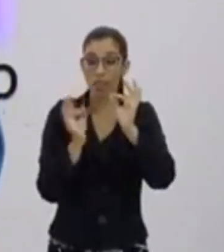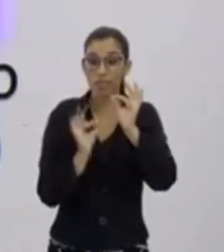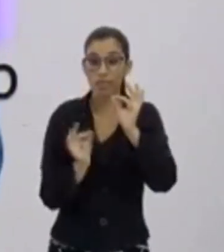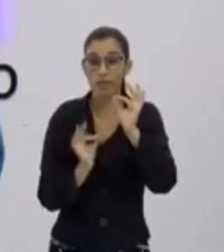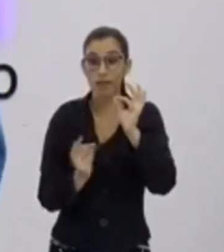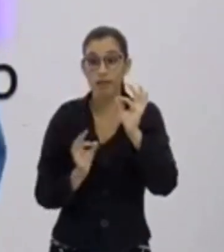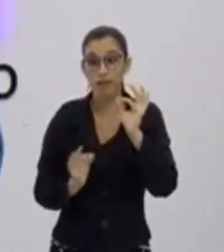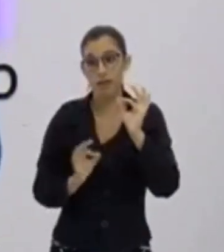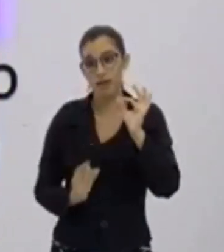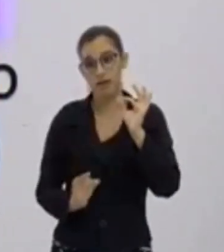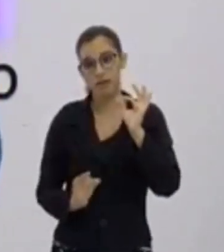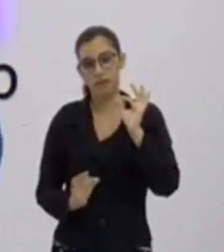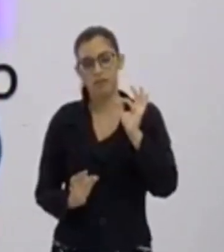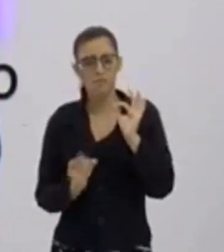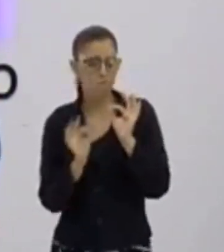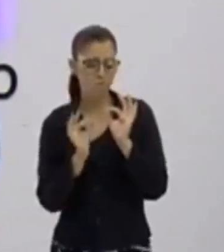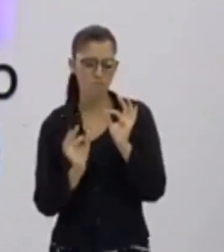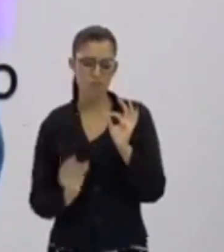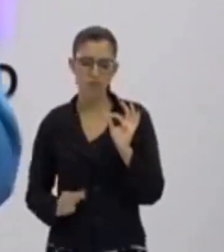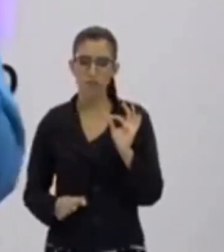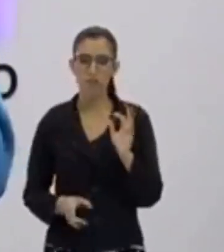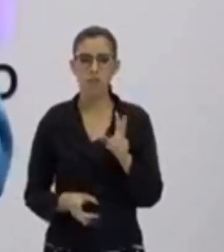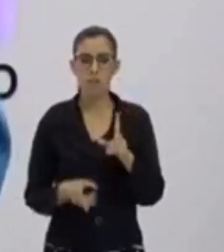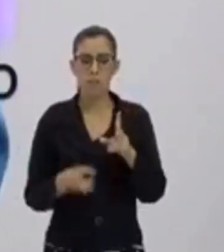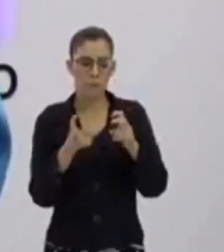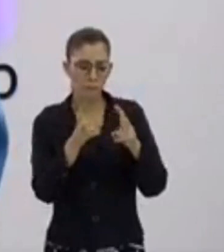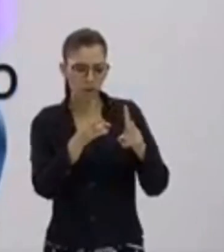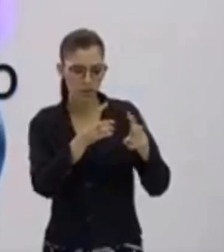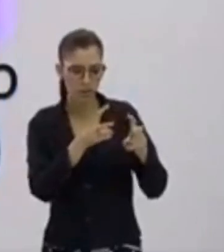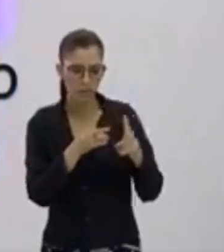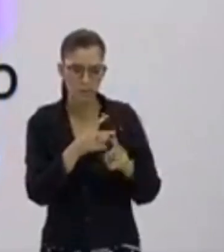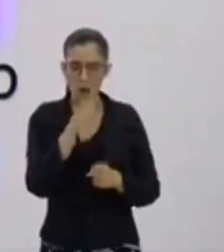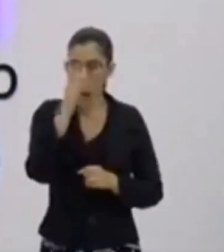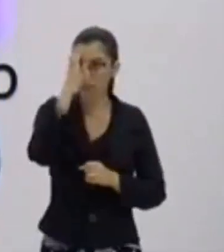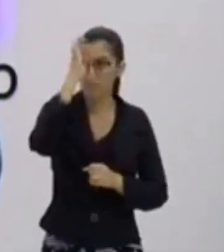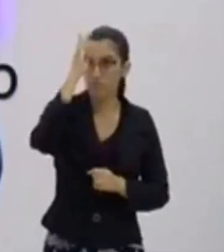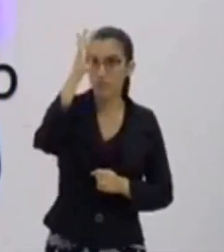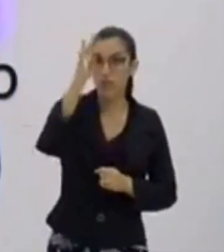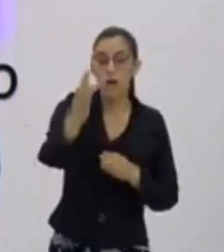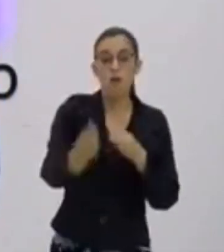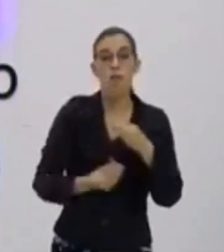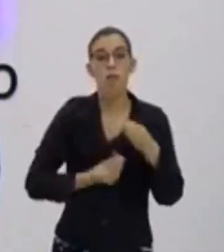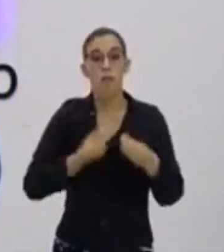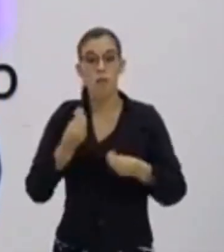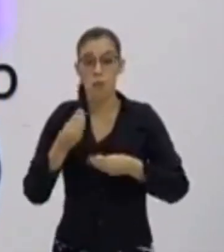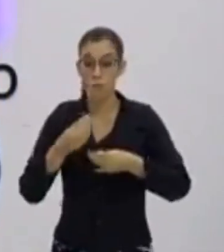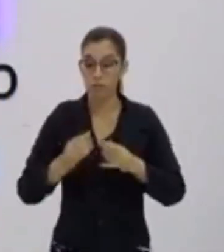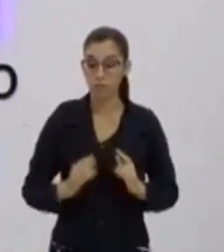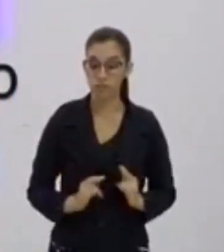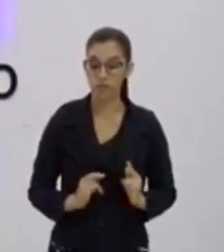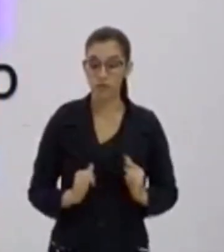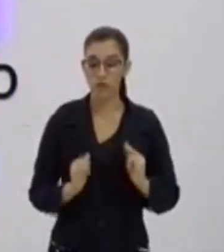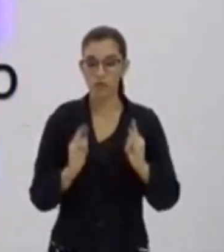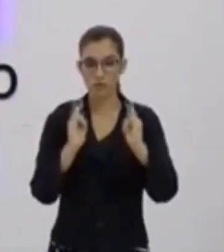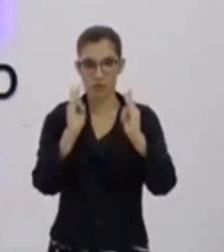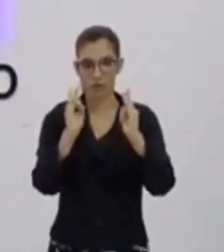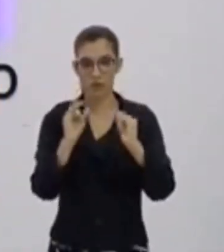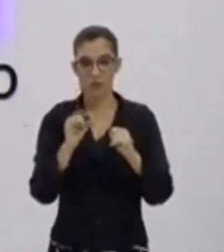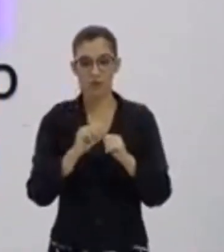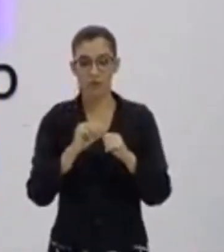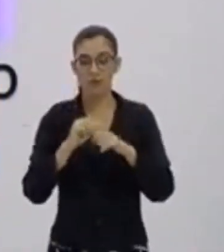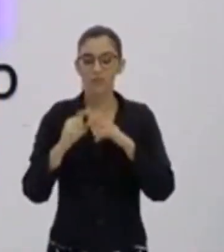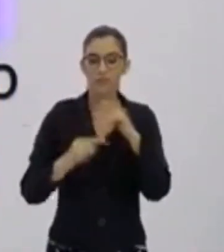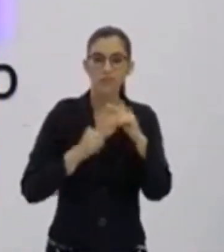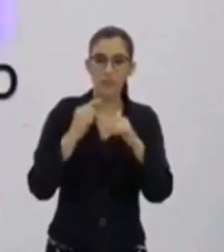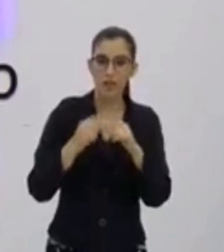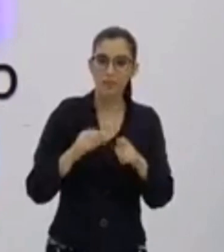os detalhes mínimos naquela maquete para você idealizar como aquela construção ficará após pronta. Então,